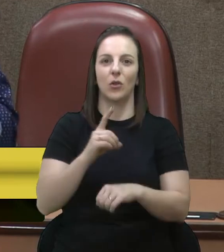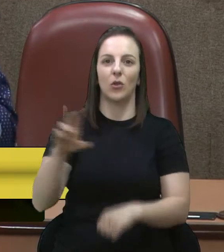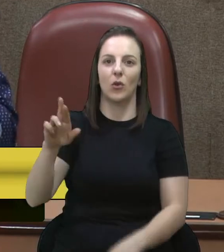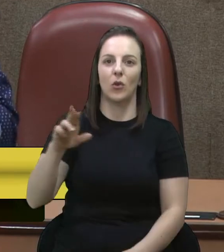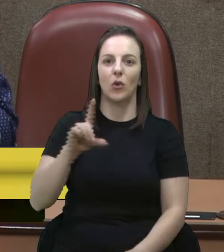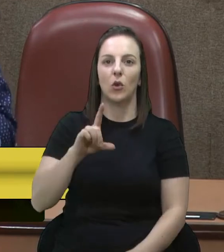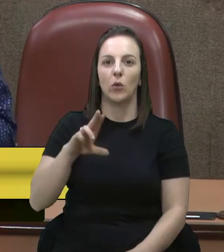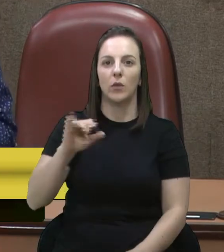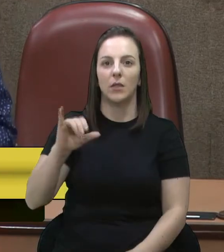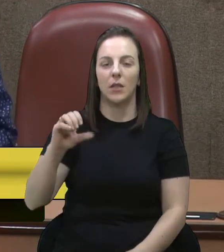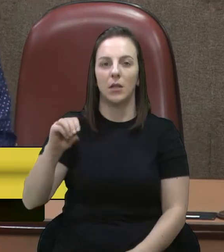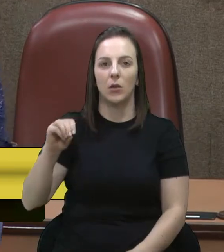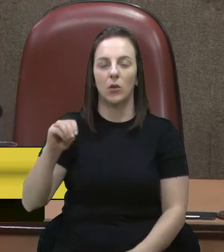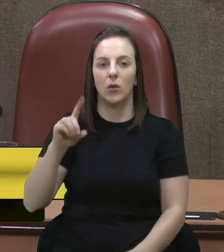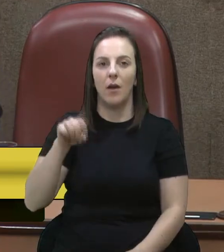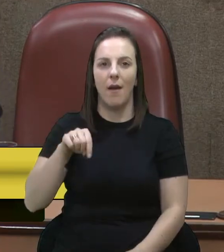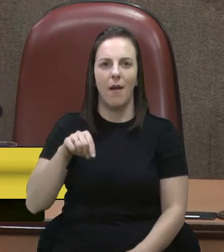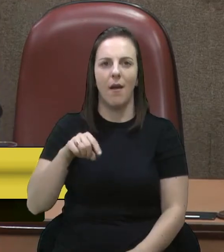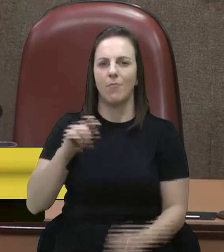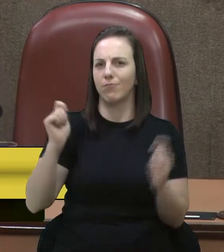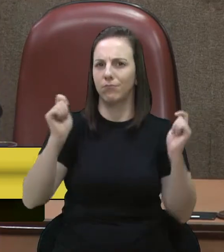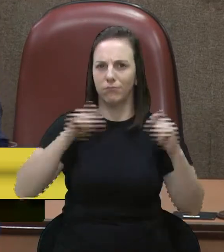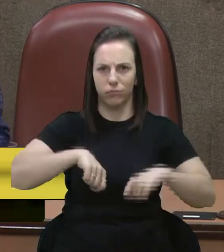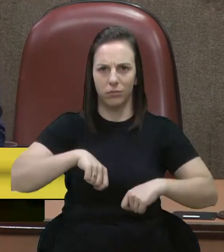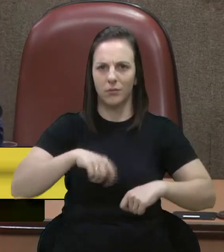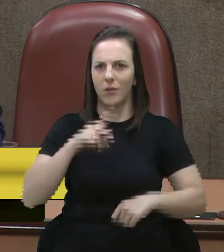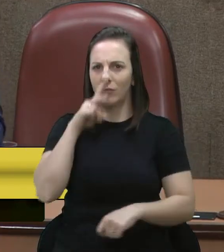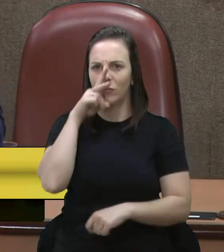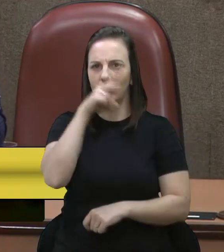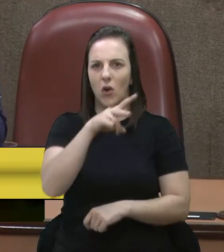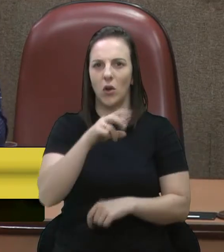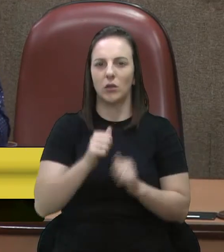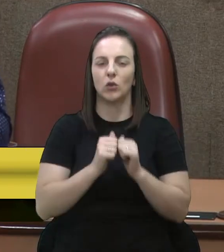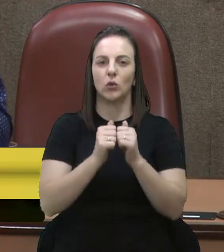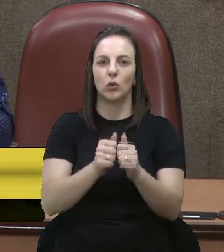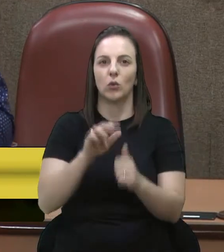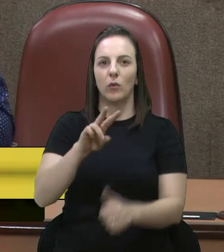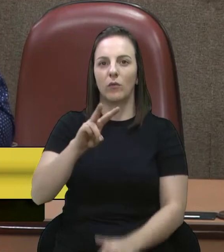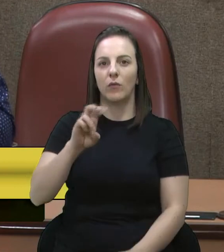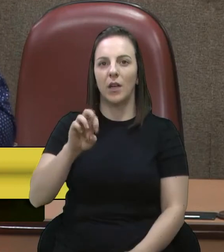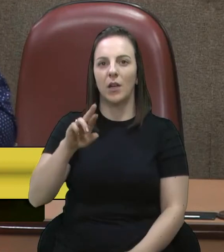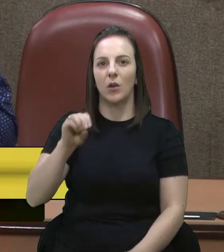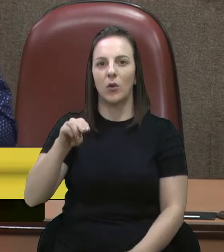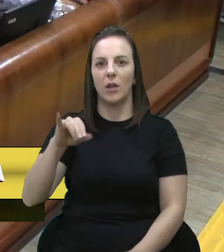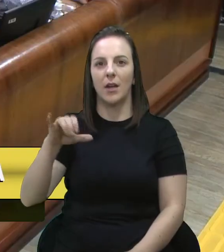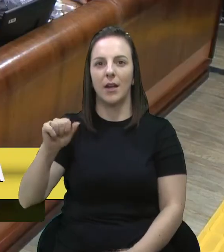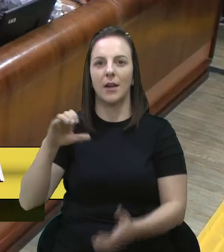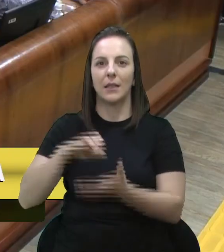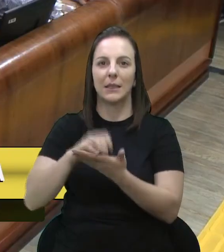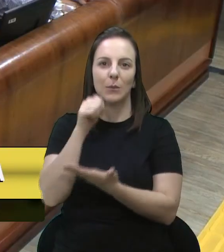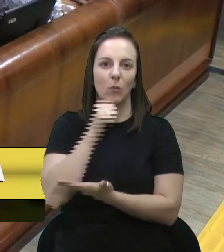muita competência, um amigo pessoal também, junto com a doutora Verônica, sua esposa. Muito obrigado, senhor presidente.